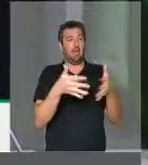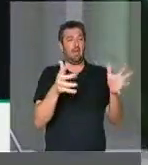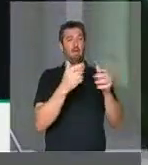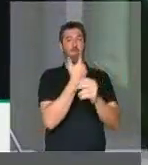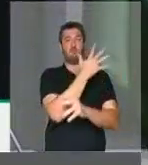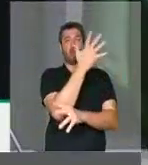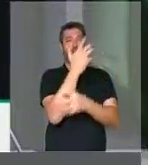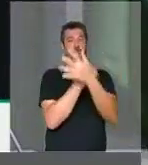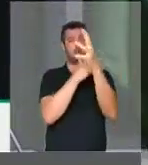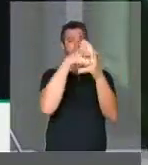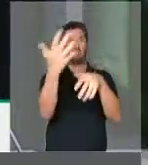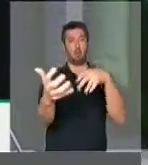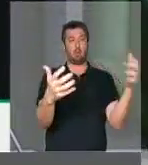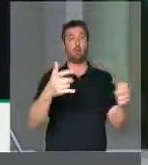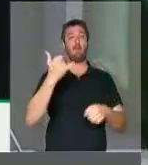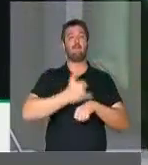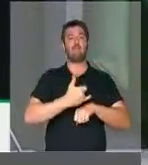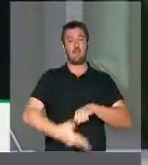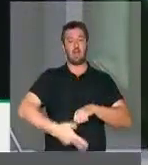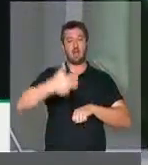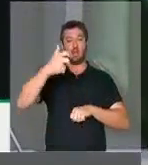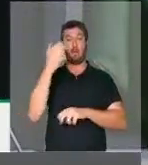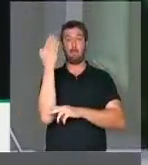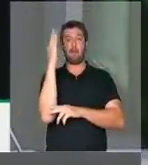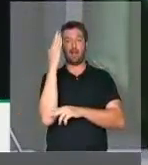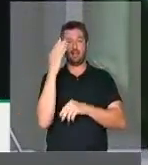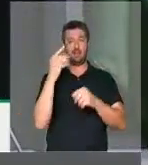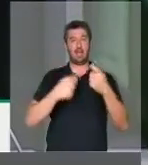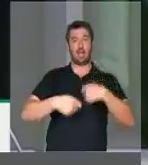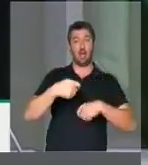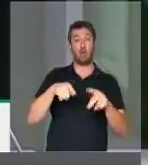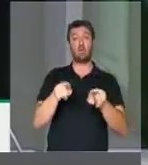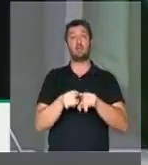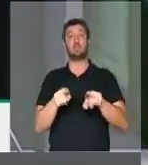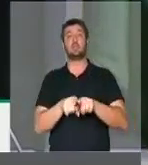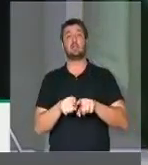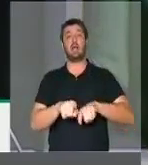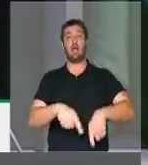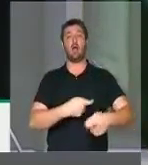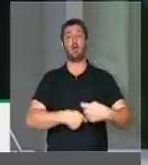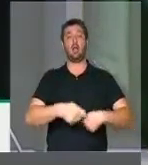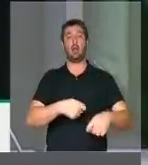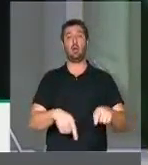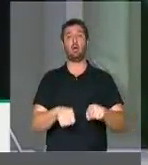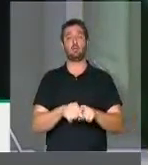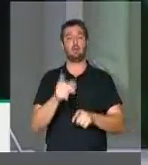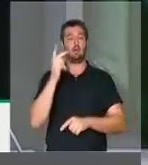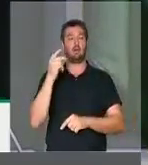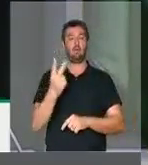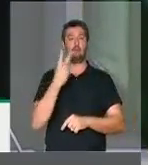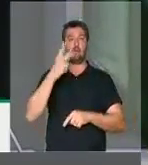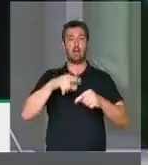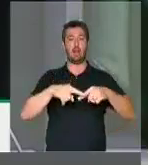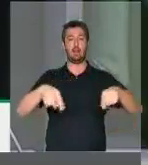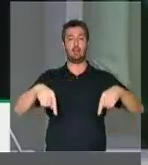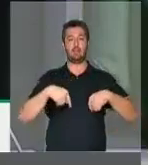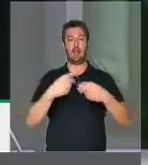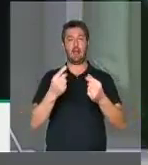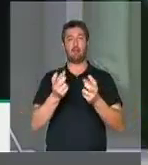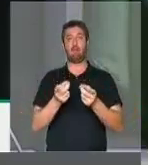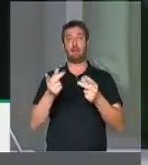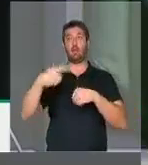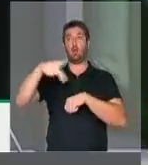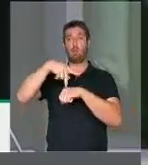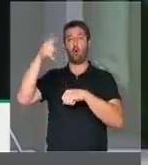agronegócio, mineração, indústria madeireira e especulação imobiliária no mercado internacional.